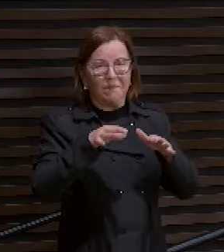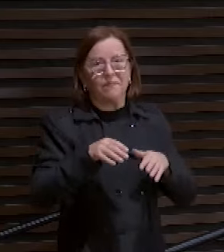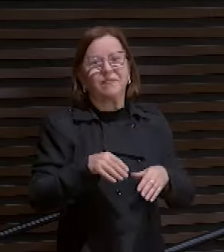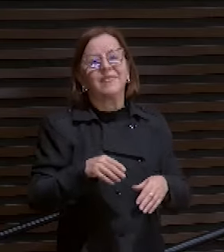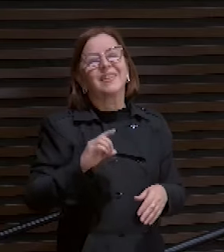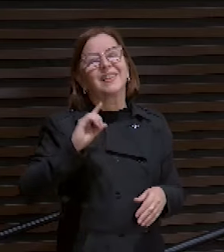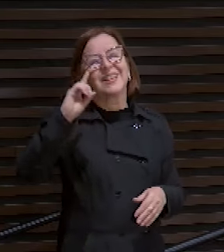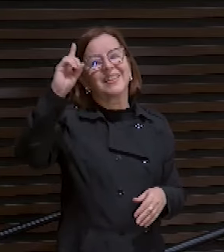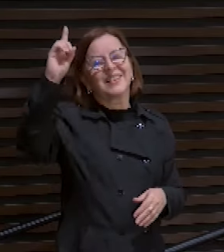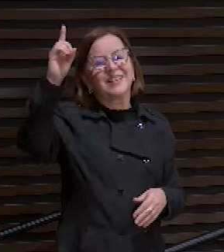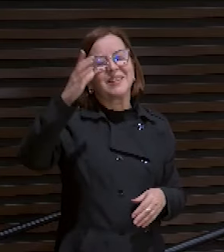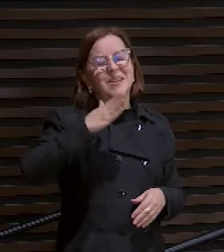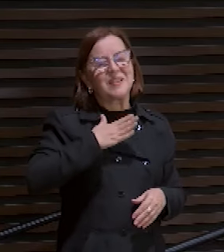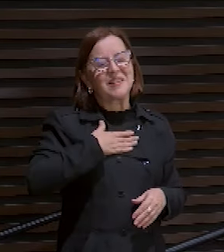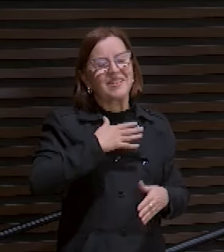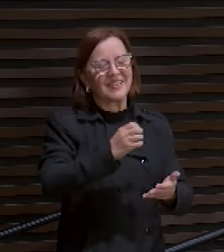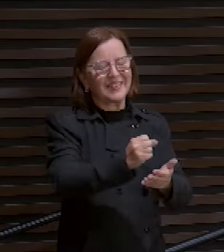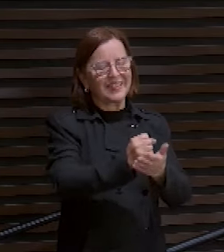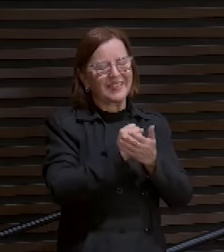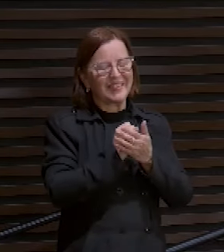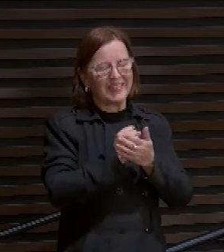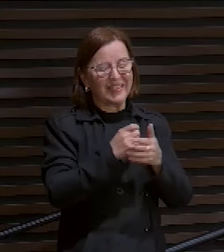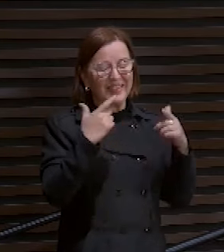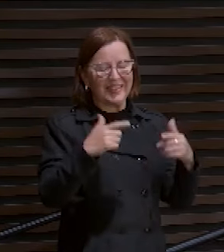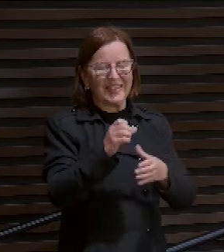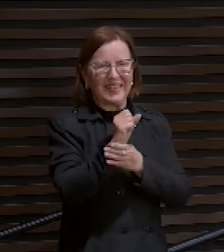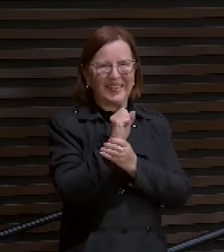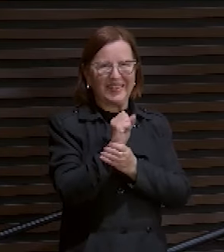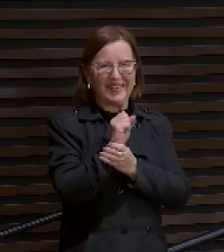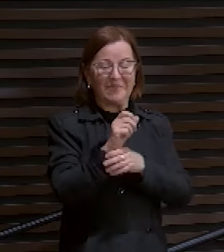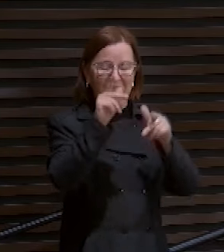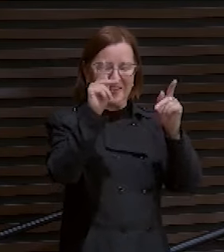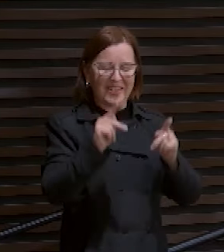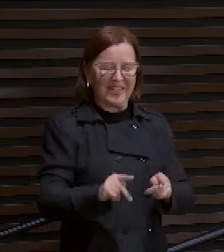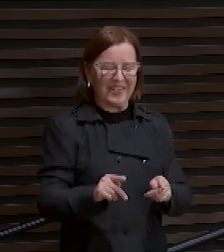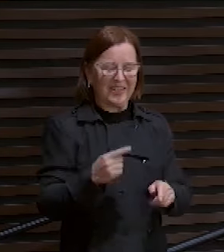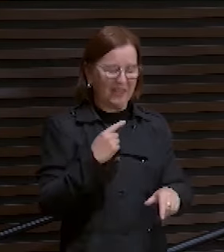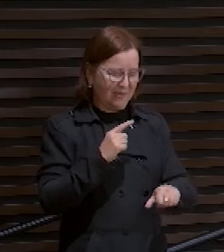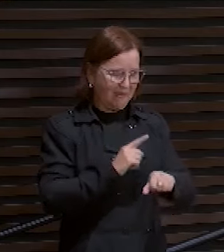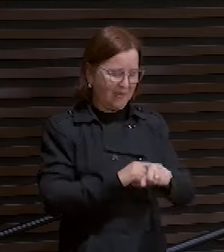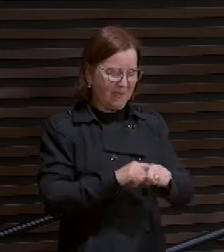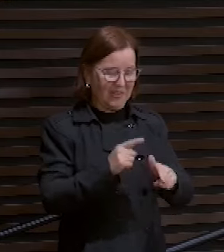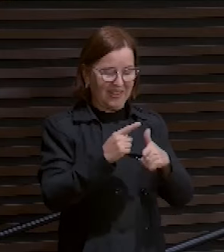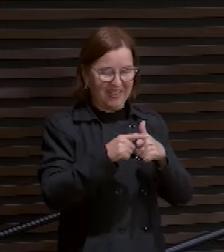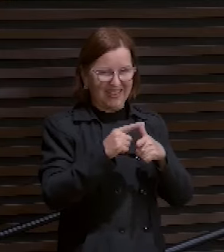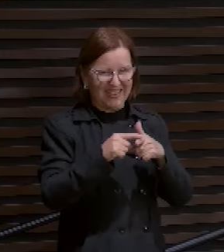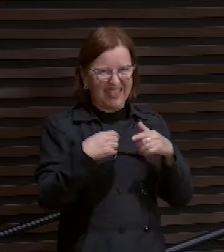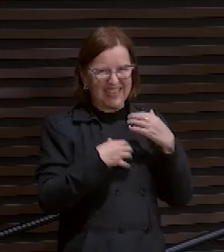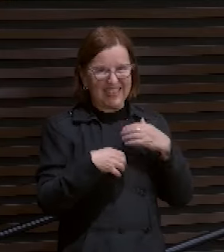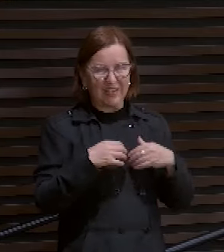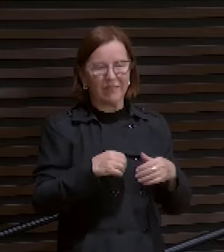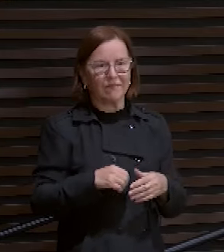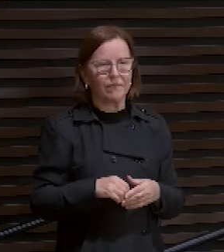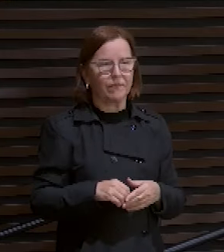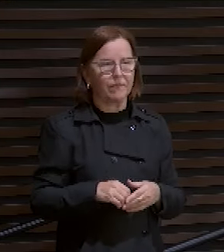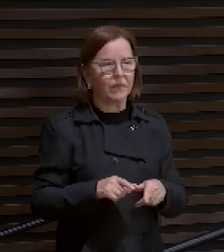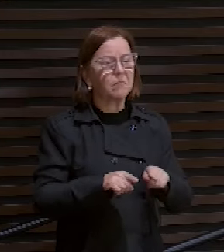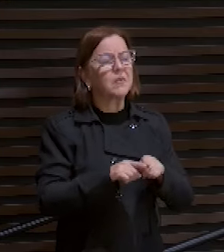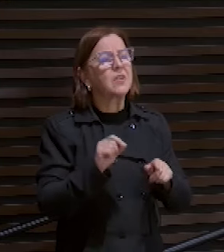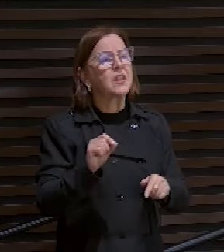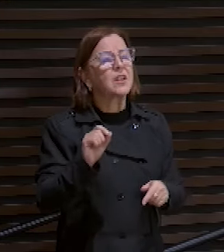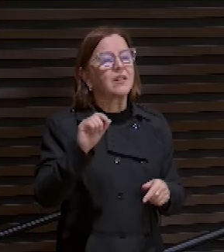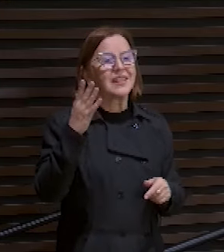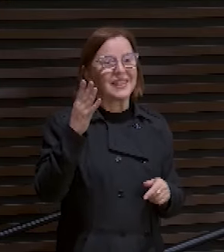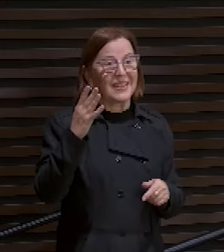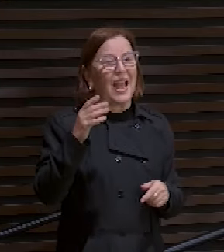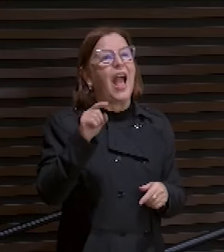Deus é o meu socorro e refúgio. Bem presente na tribulação e na angústia. Aí sabe o que acontece? Aí